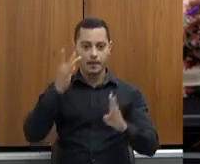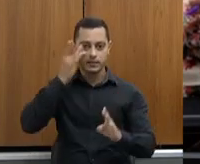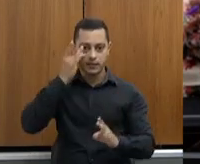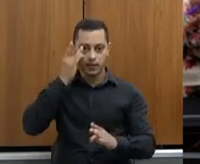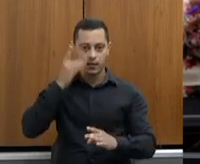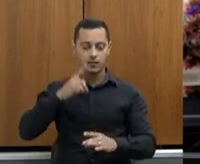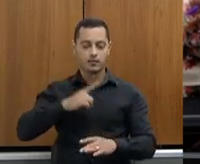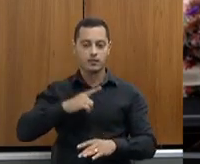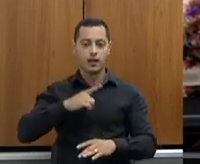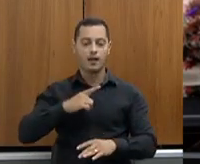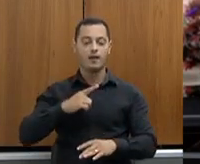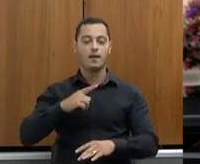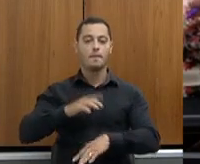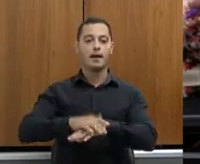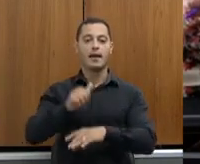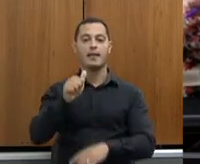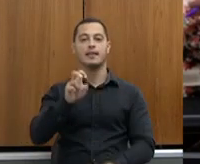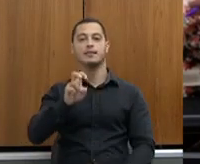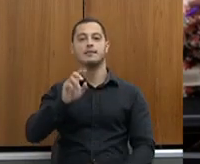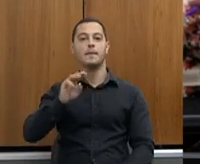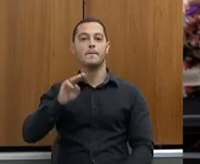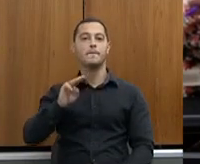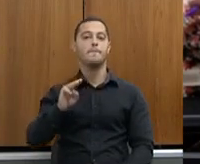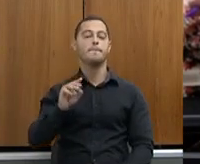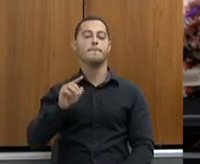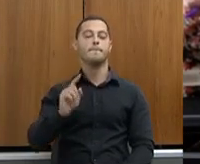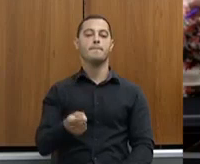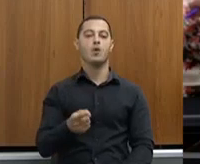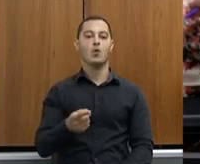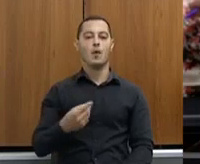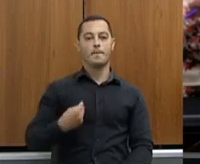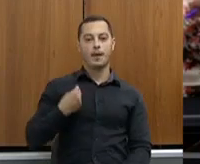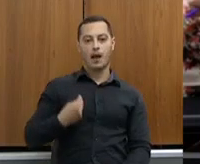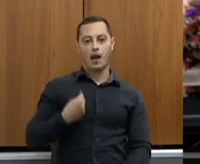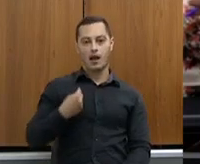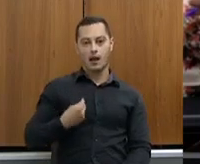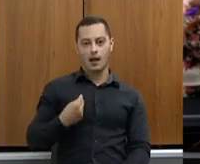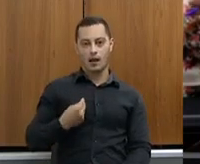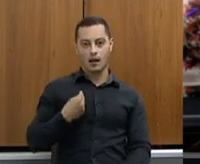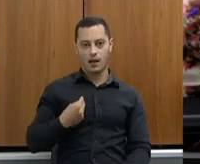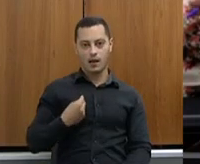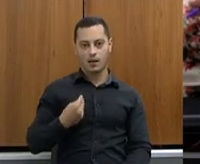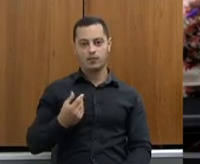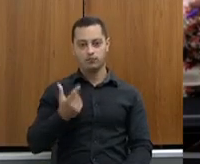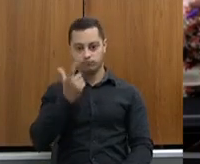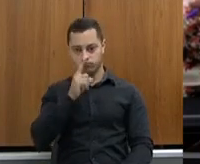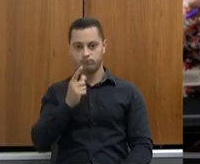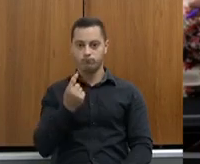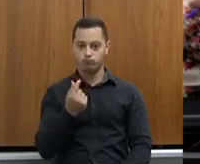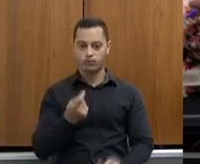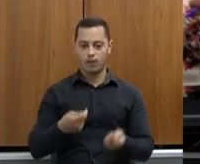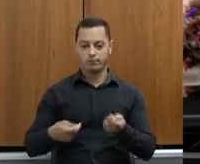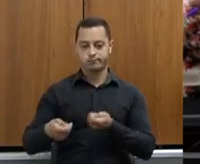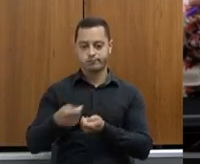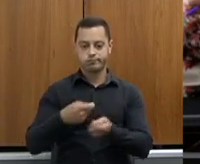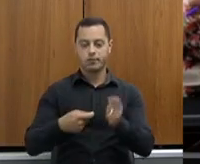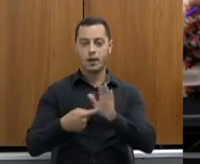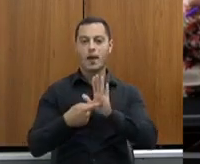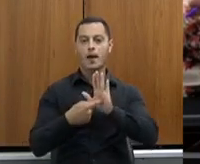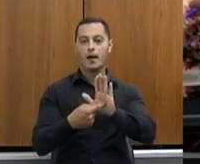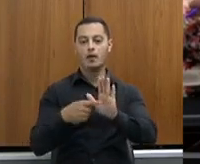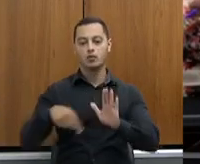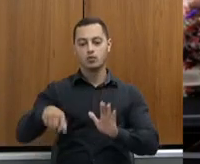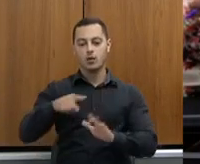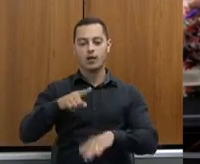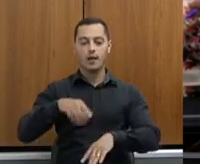mil participantes e movimentou mais de 30 milhões de reais lá nesse período. Nós, que somos o maior parque cafeiro do